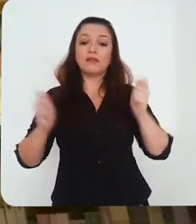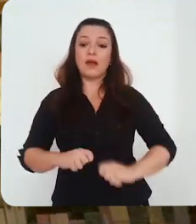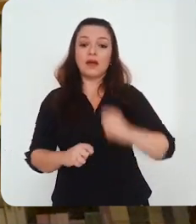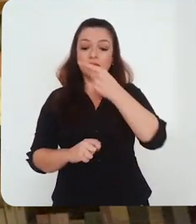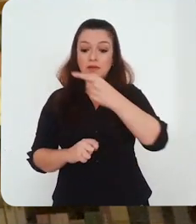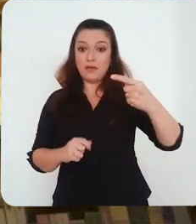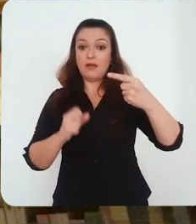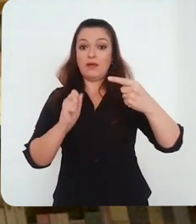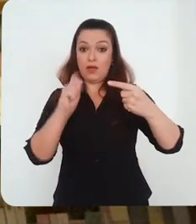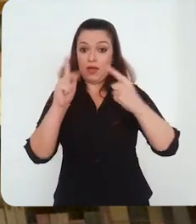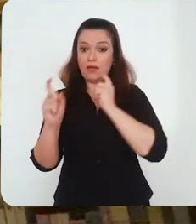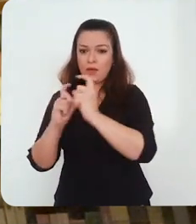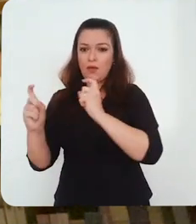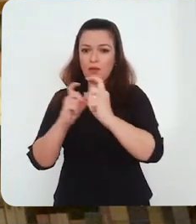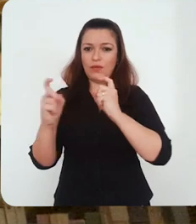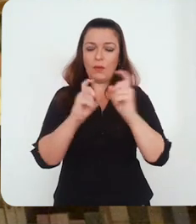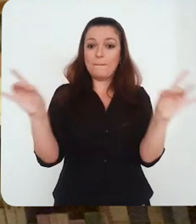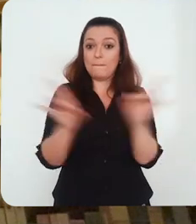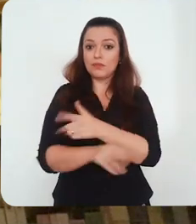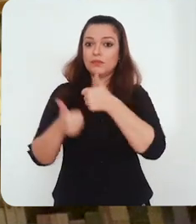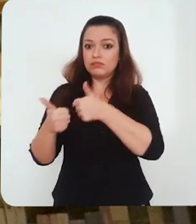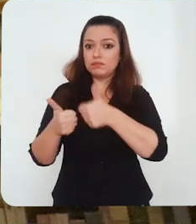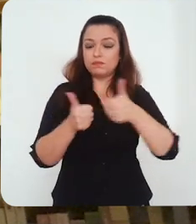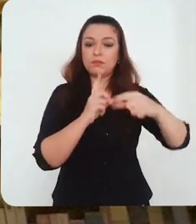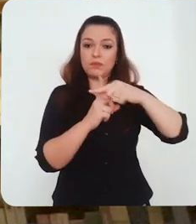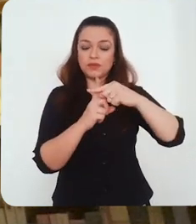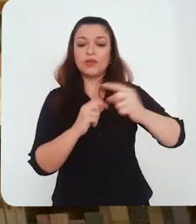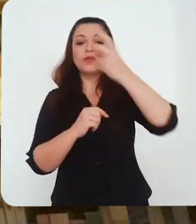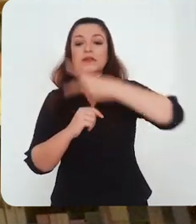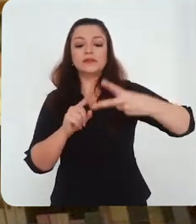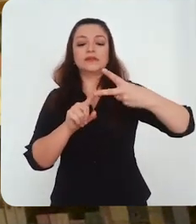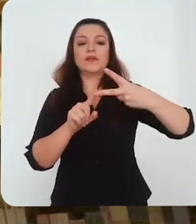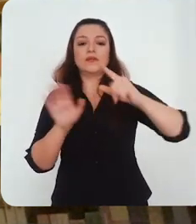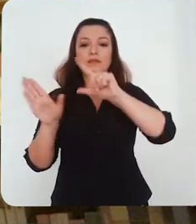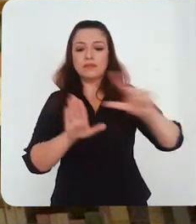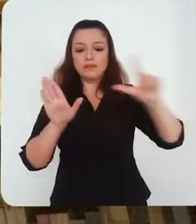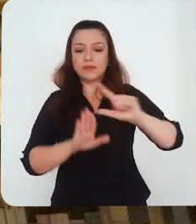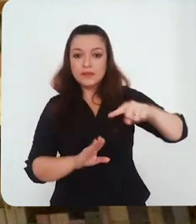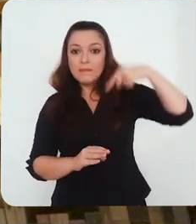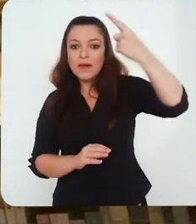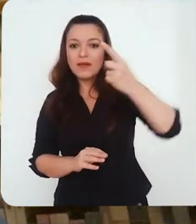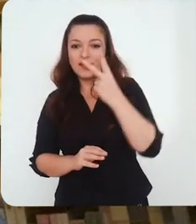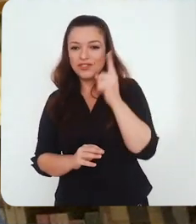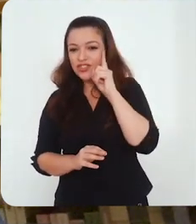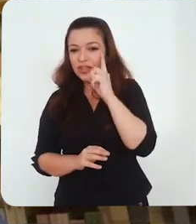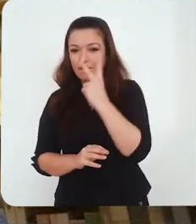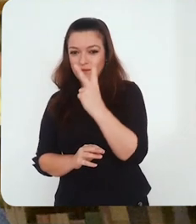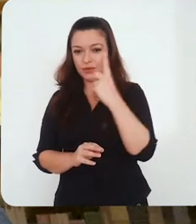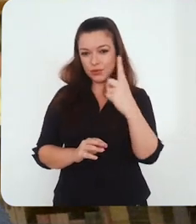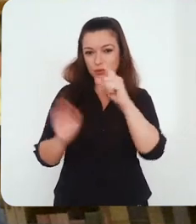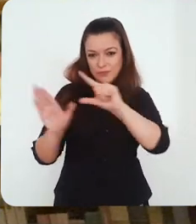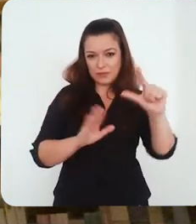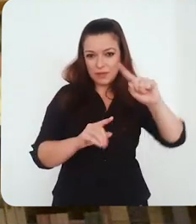nós podemos, na semana subsequente, que é a semana que se inicia com o dia 21 de abril, quem sabe, convocar um conselho de ensino,